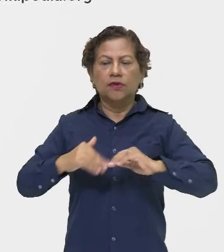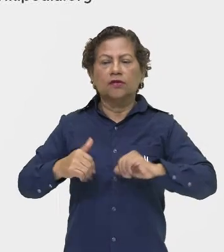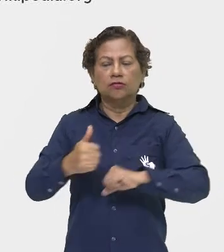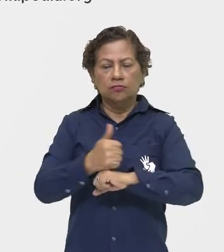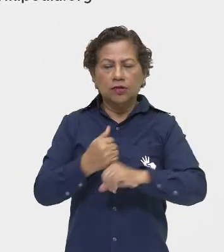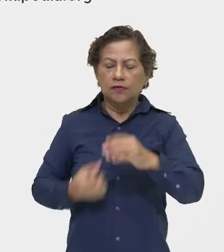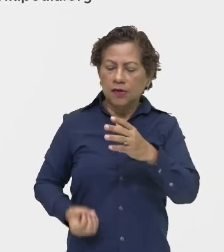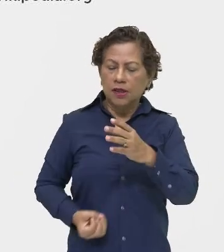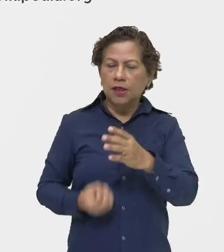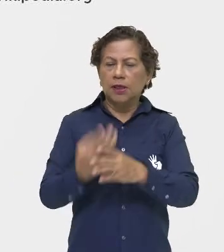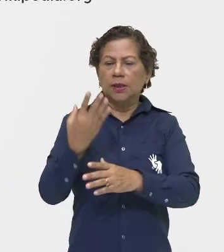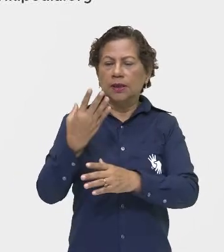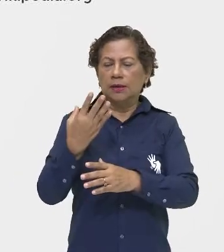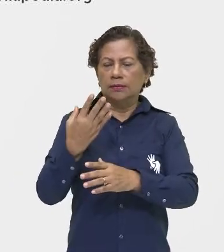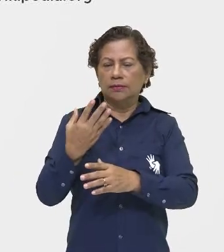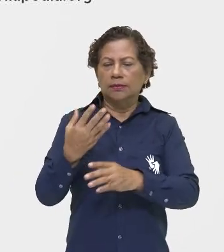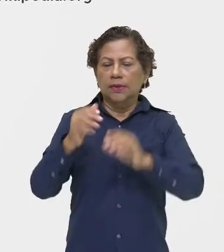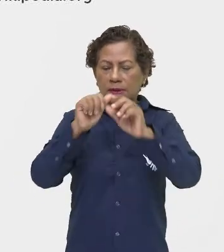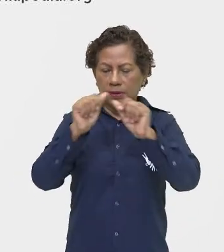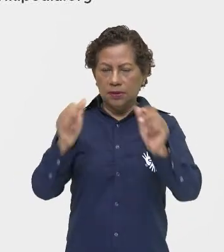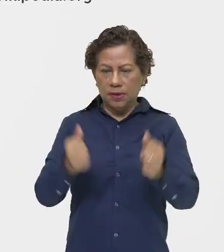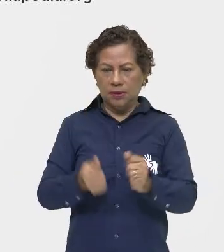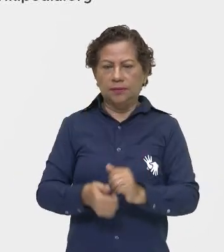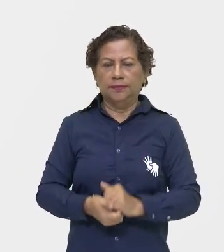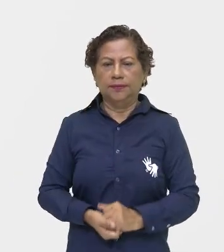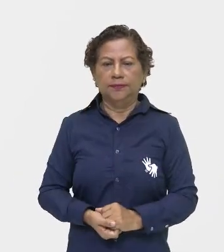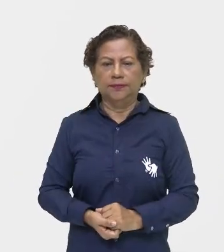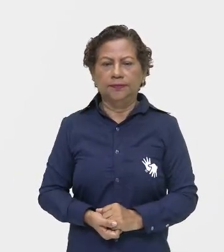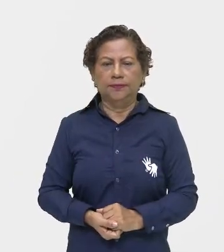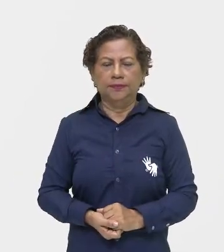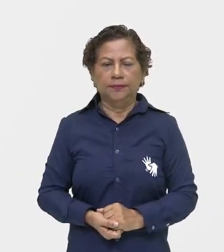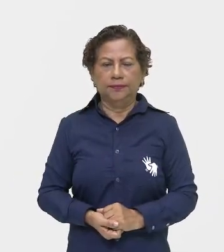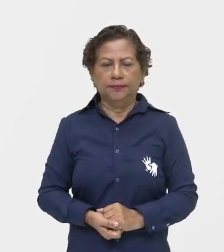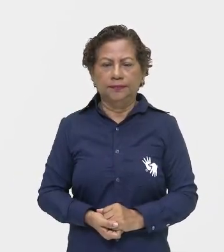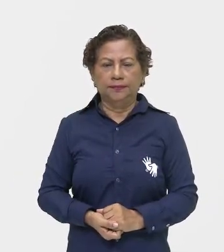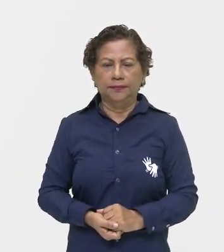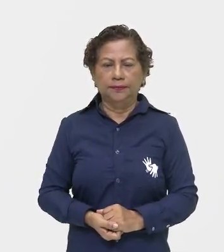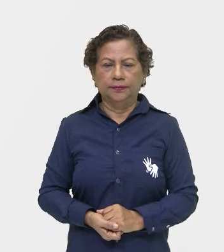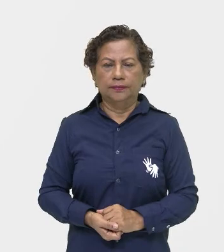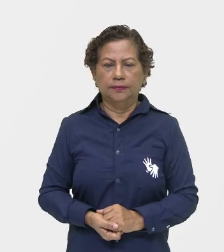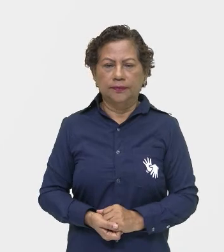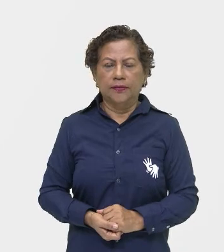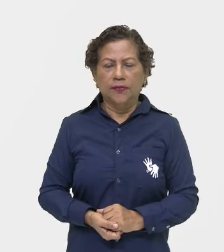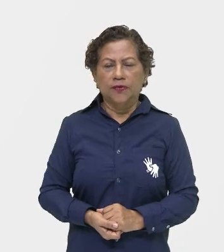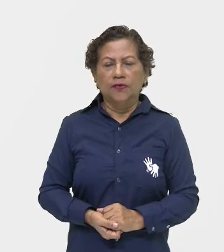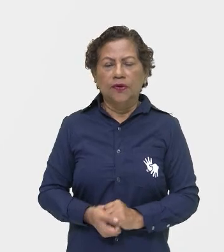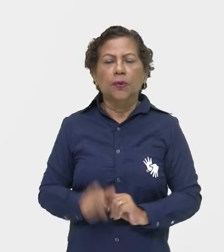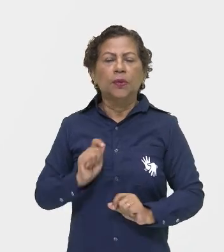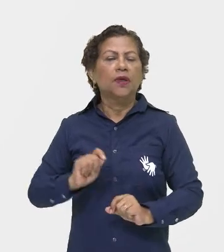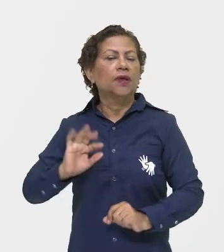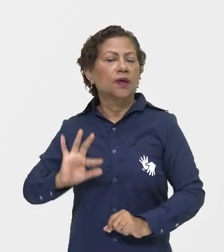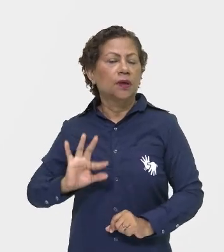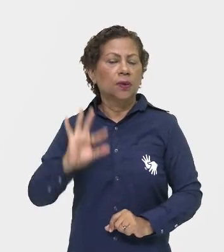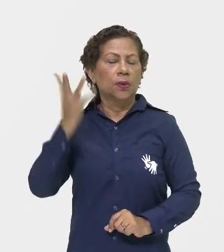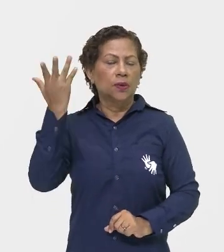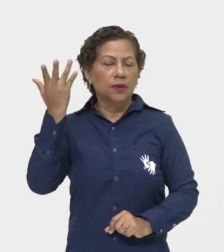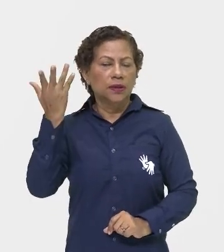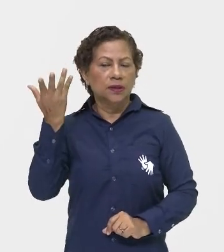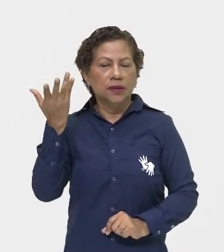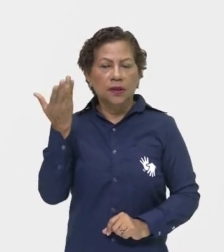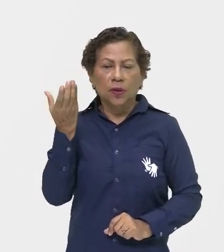cria seu trabalho. Continuando, foi assim no Renascimento, com a ciência da